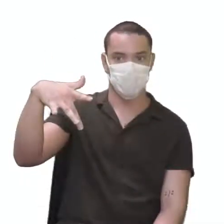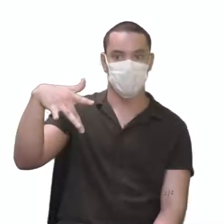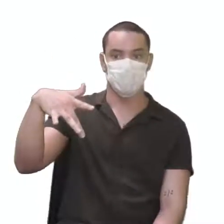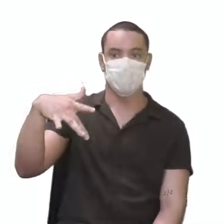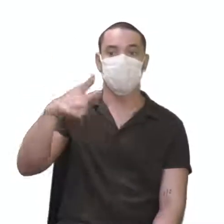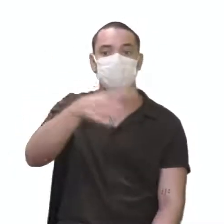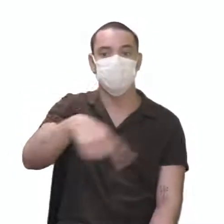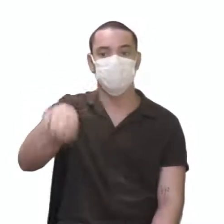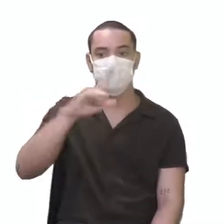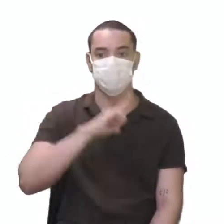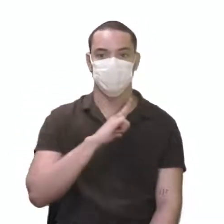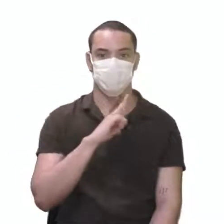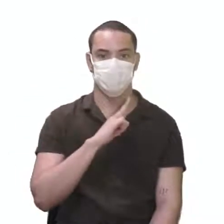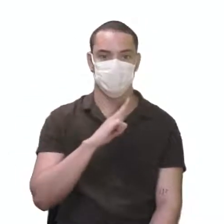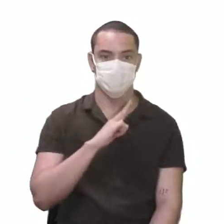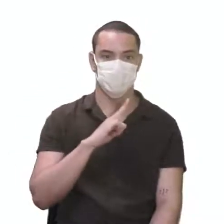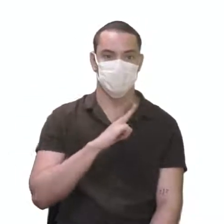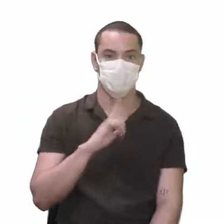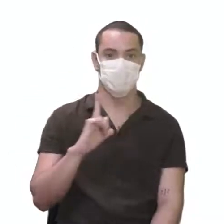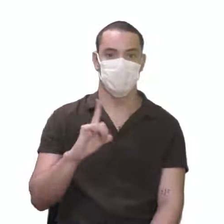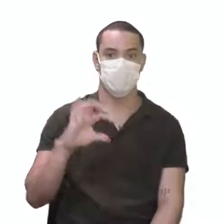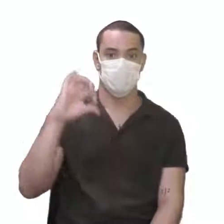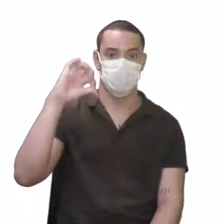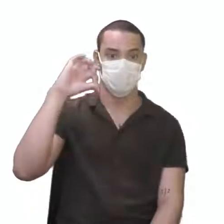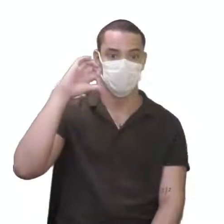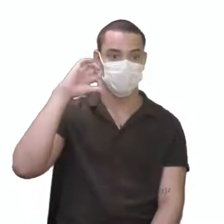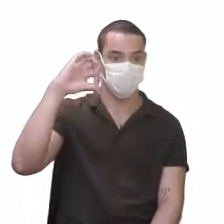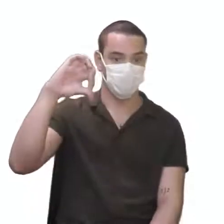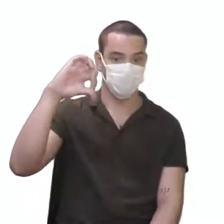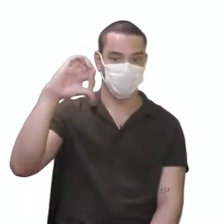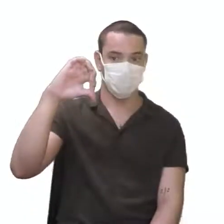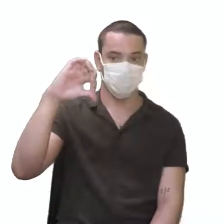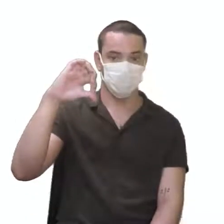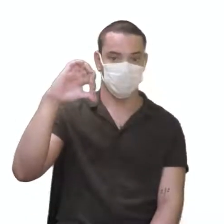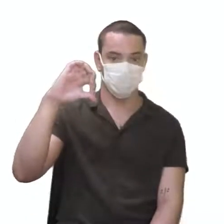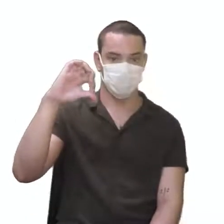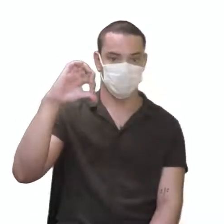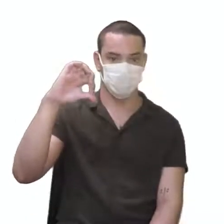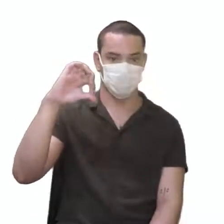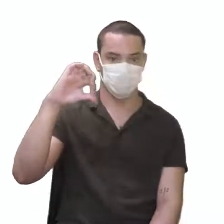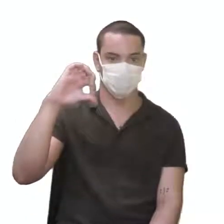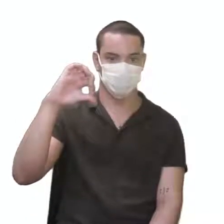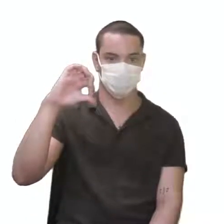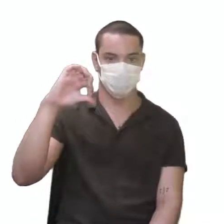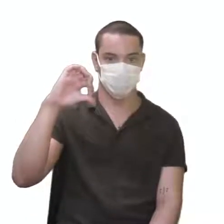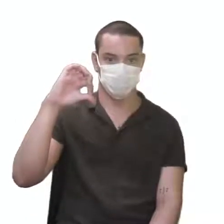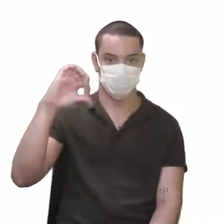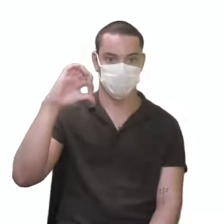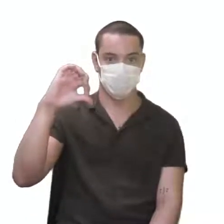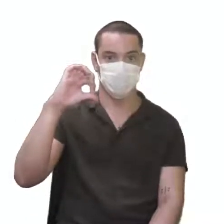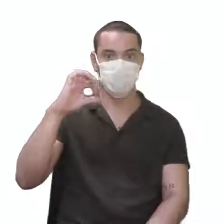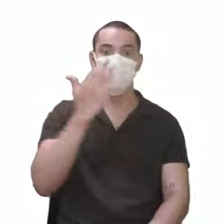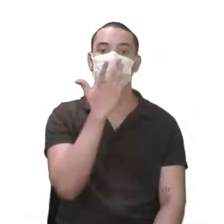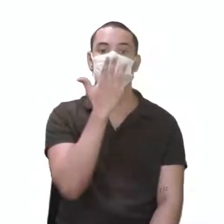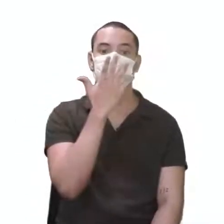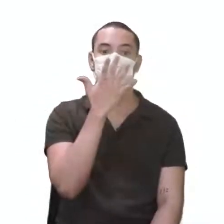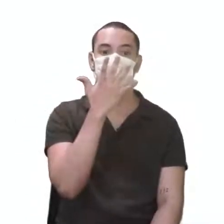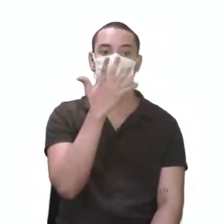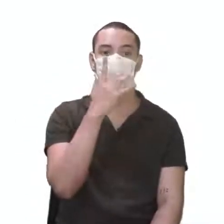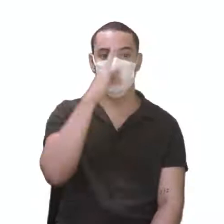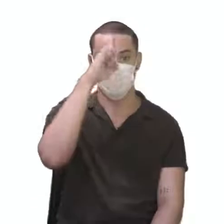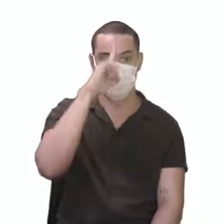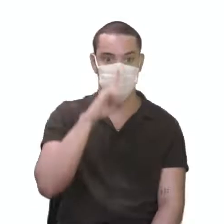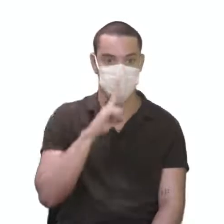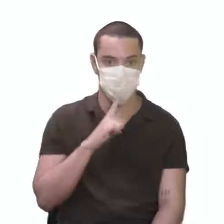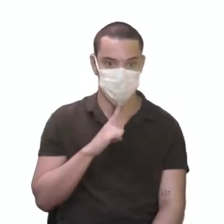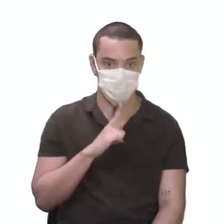Você vai ter nove indivíduos com cores amarelas e